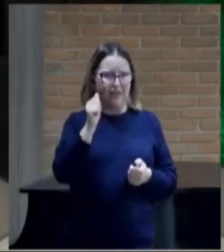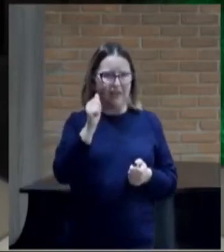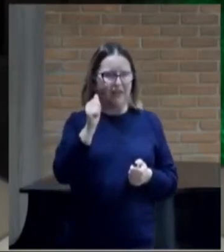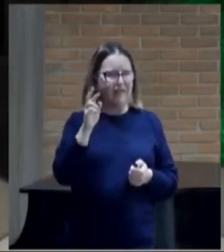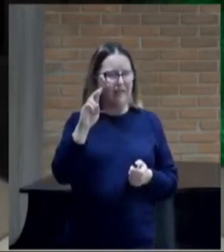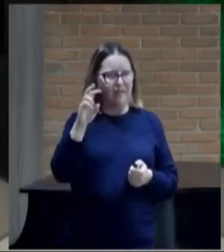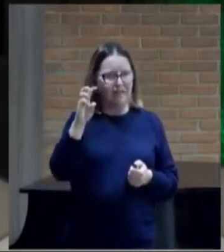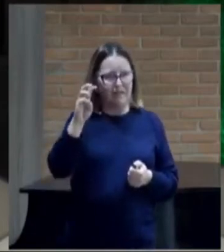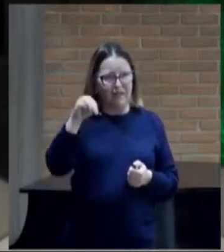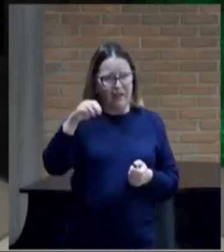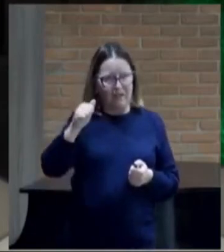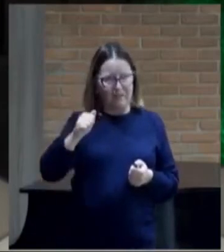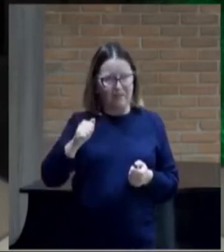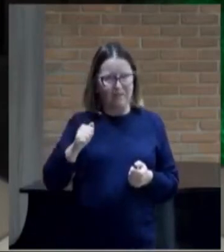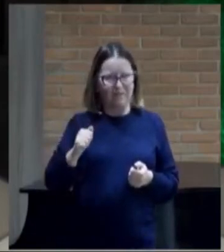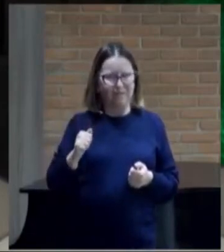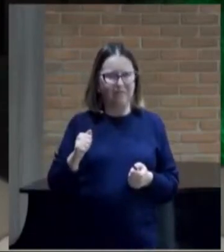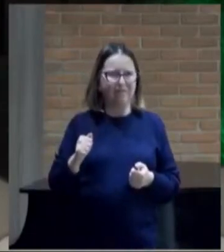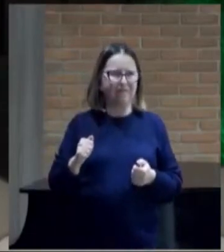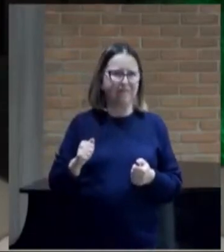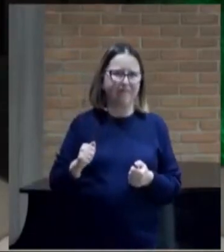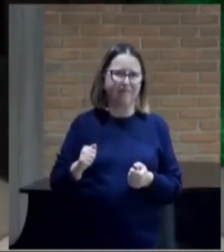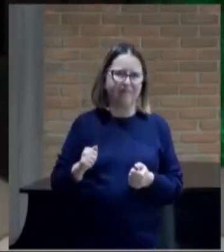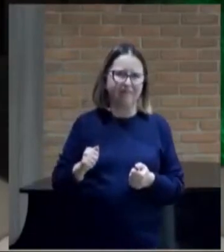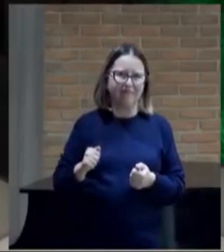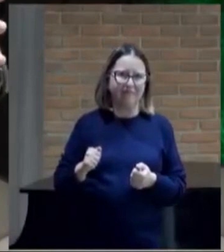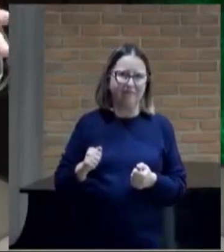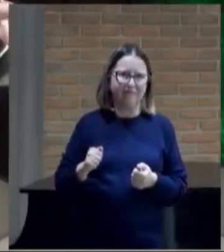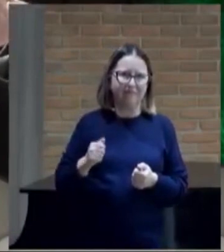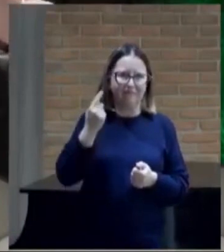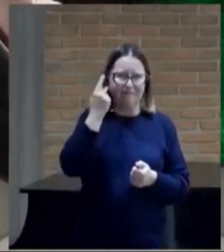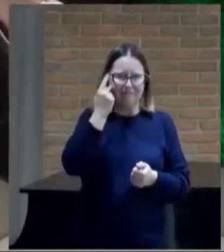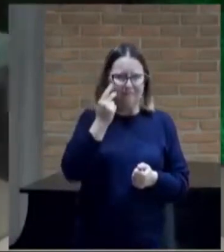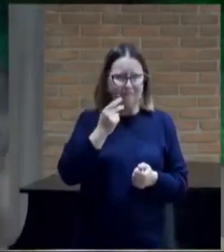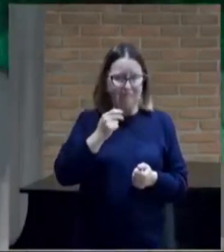pandemonização do mundo.